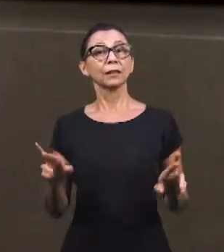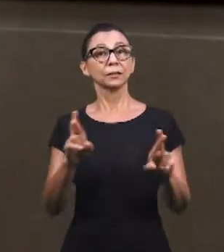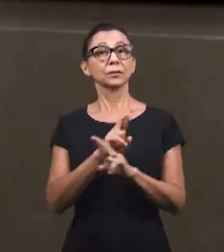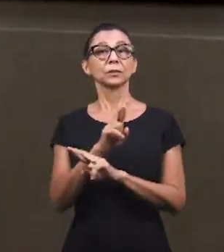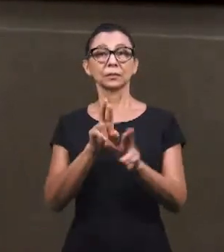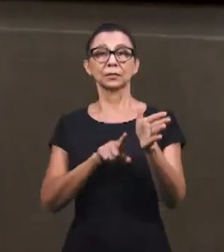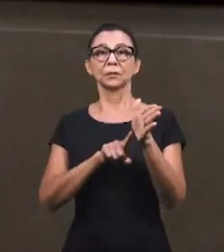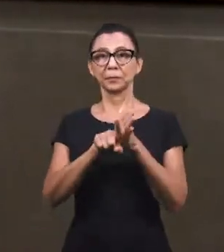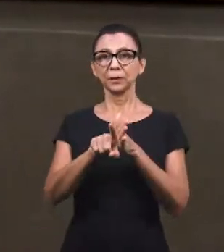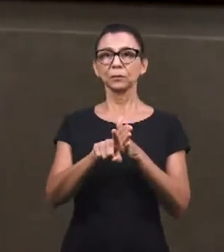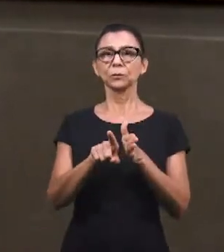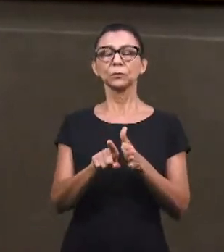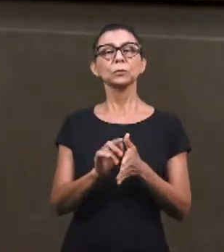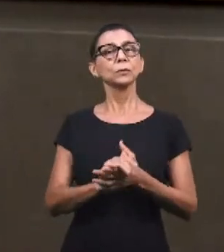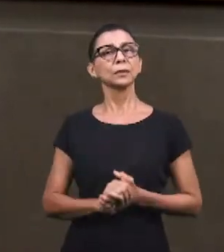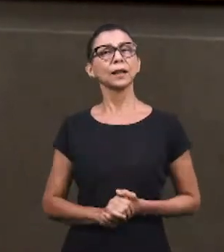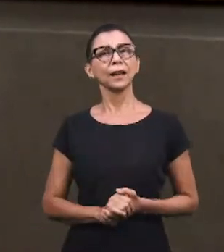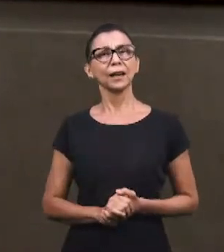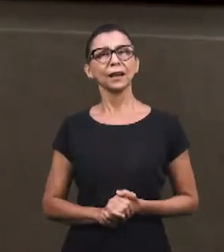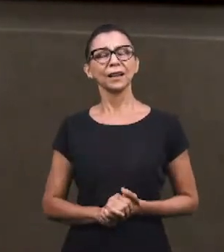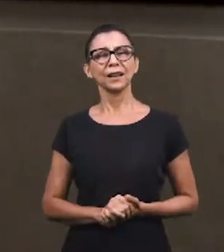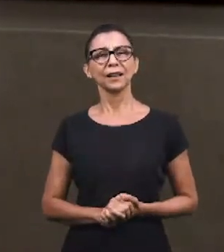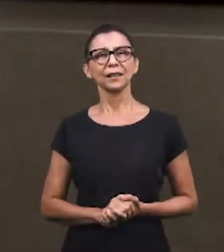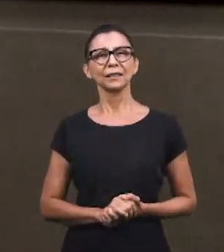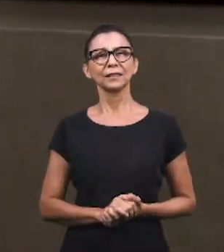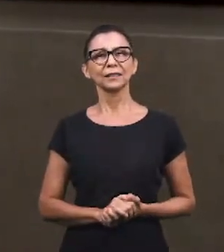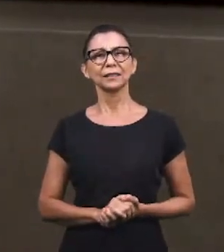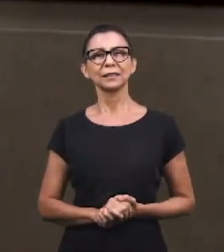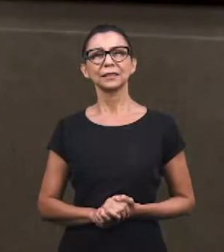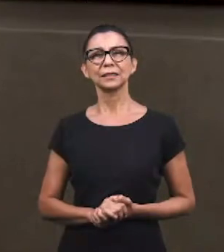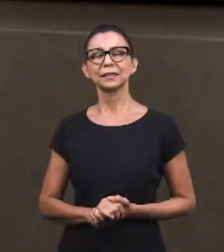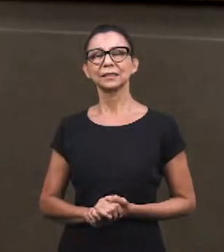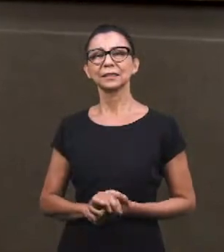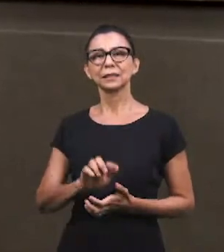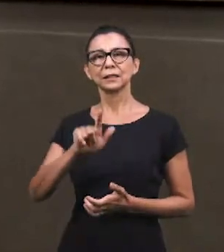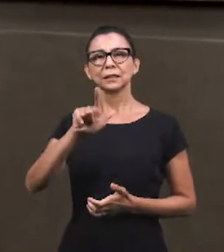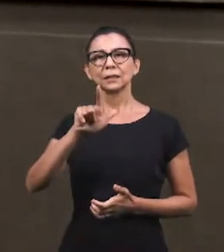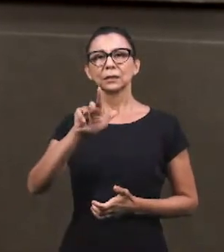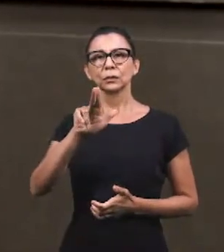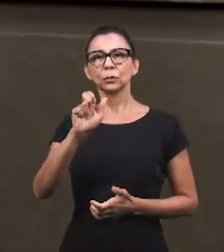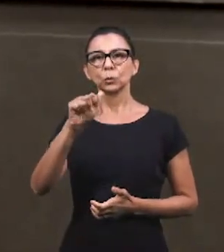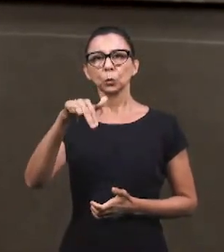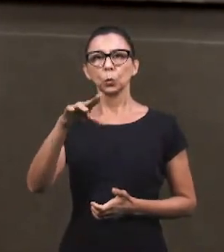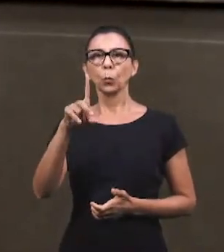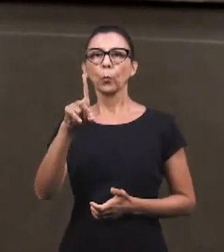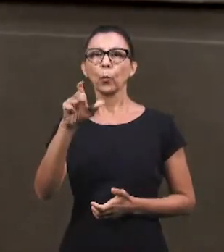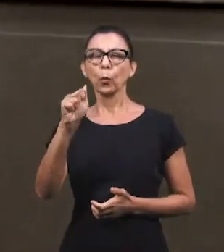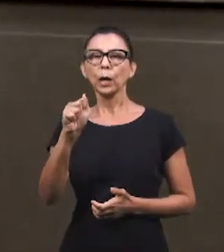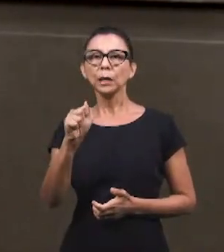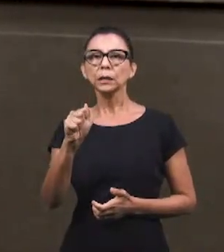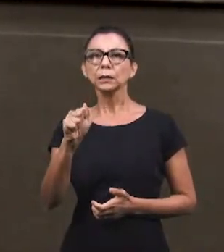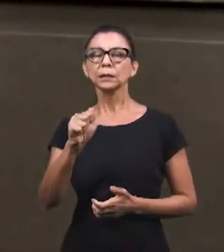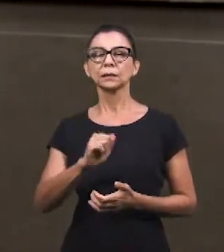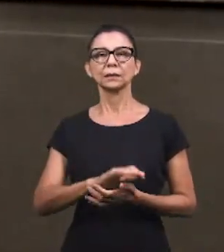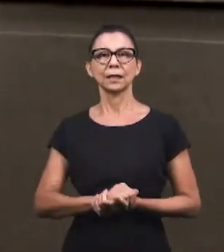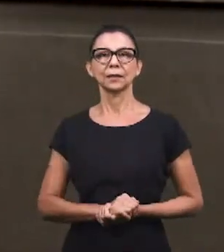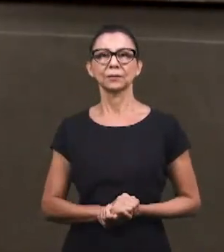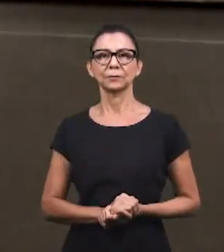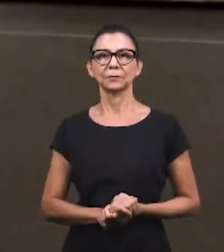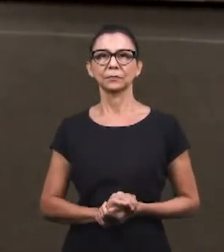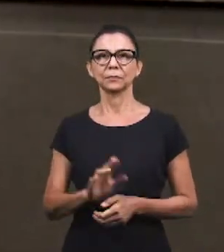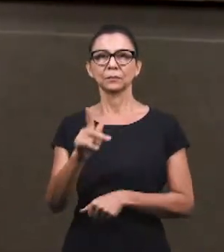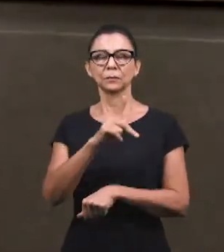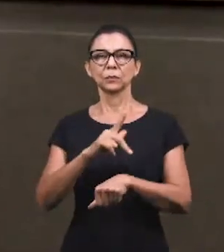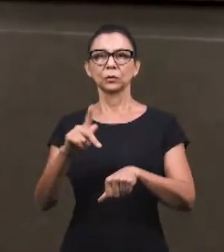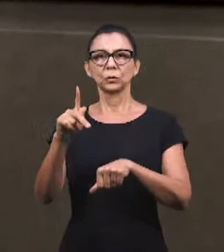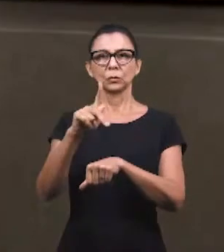E essa frase vem de Angola, lá da nossa igreja em Luanda, a igreja ali do bairro chamado Maculuso. E quem